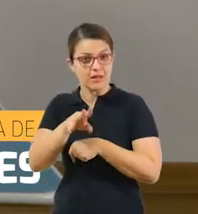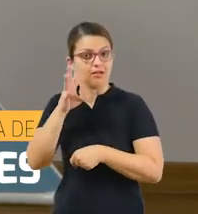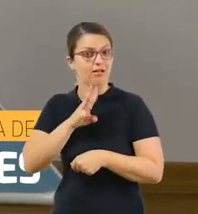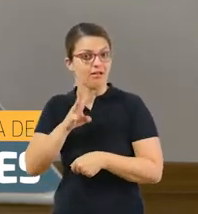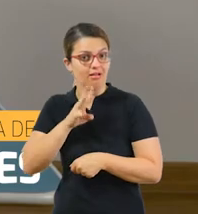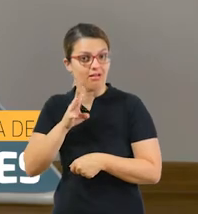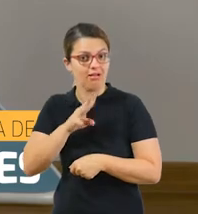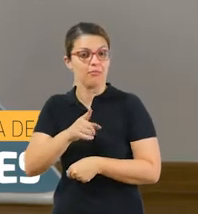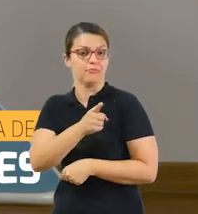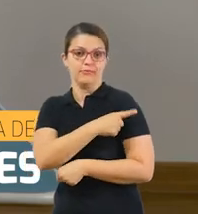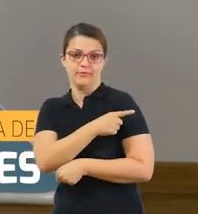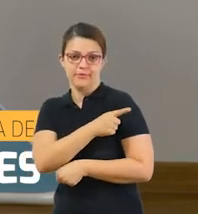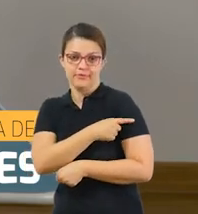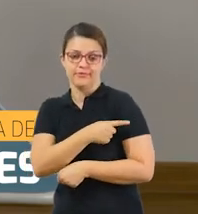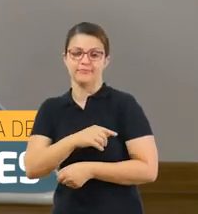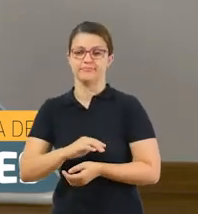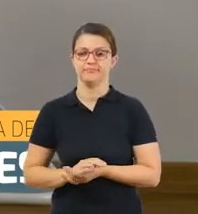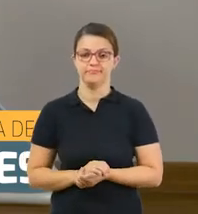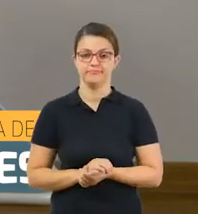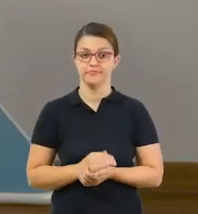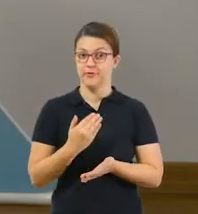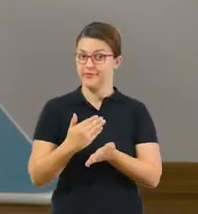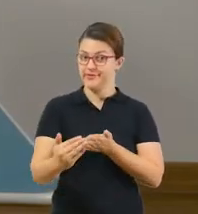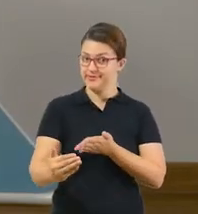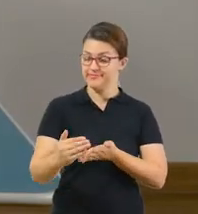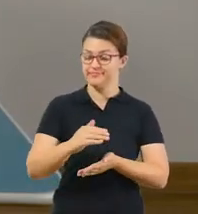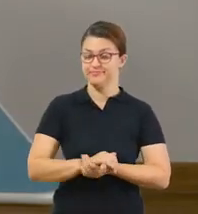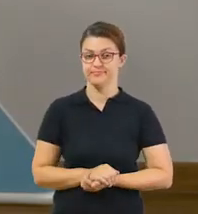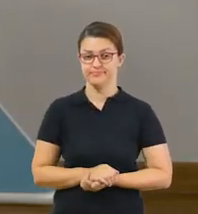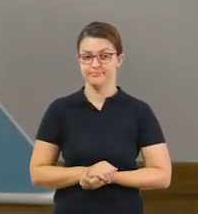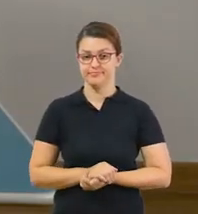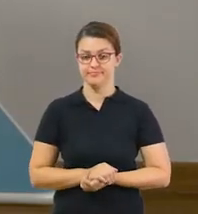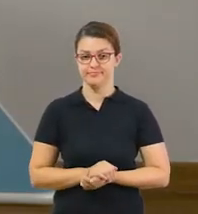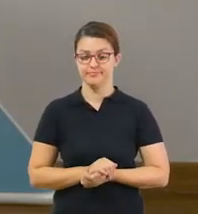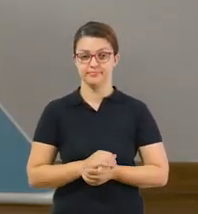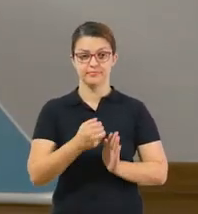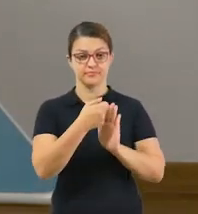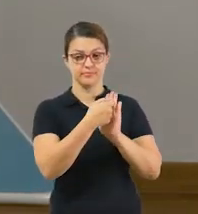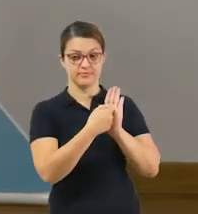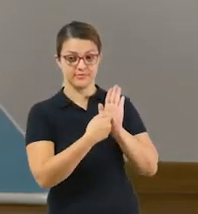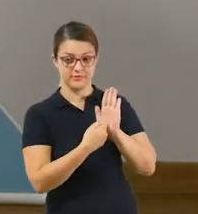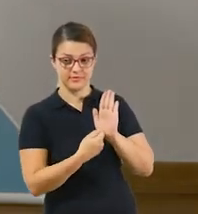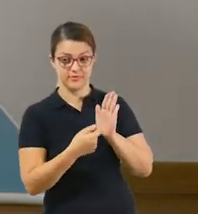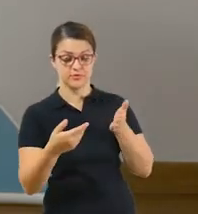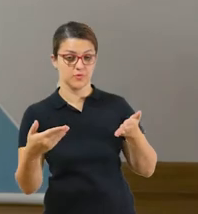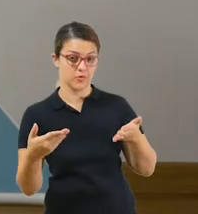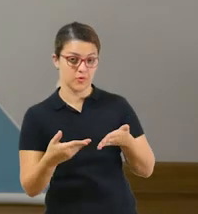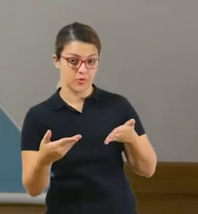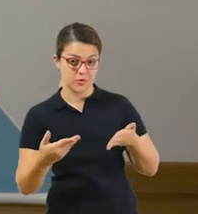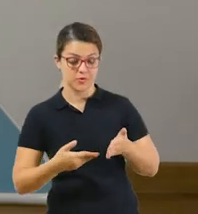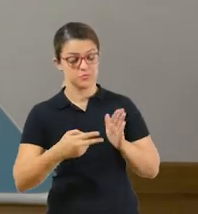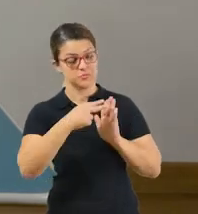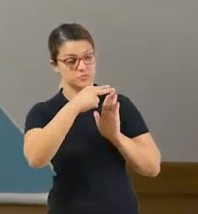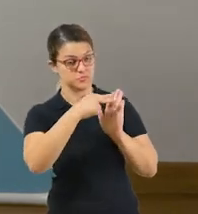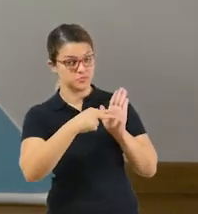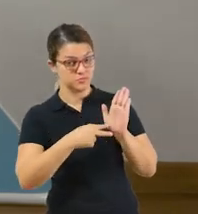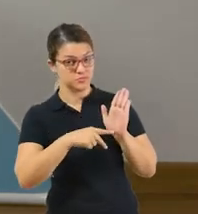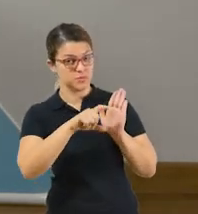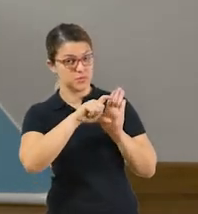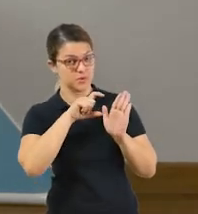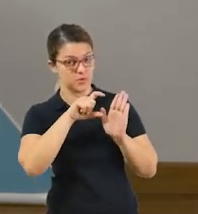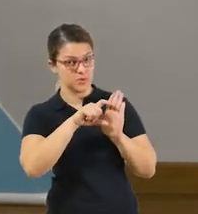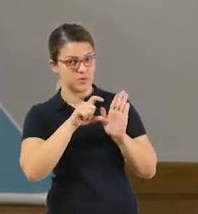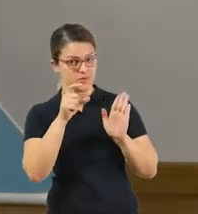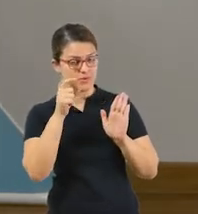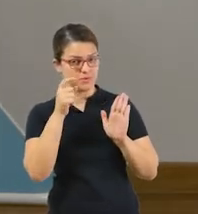sugestões bem legais para as crianças do primeiro ano, tá bom? Eu vou começar aqui com o texto de hoje para leitura,